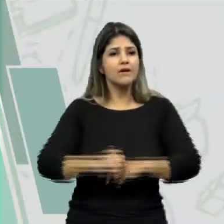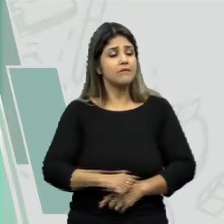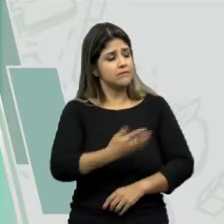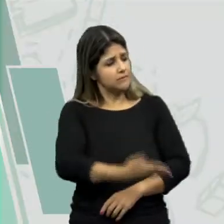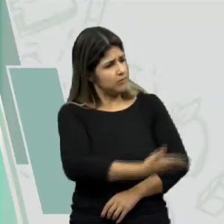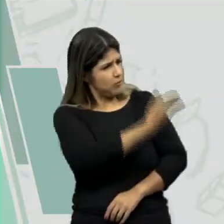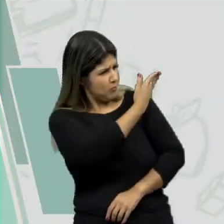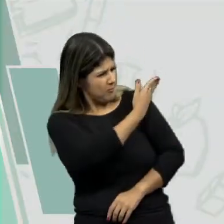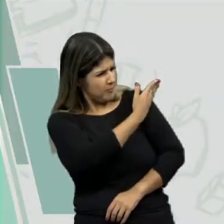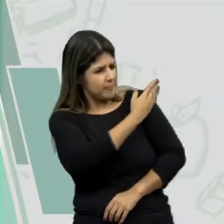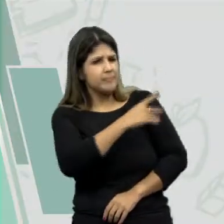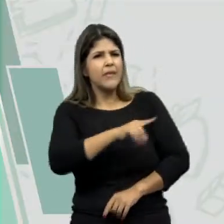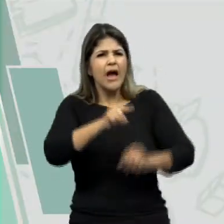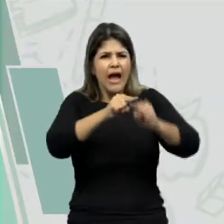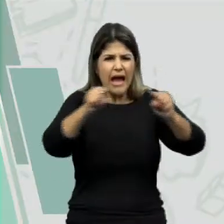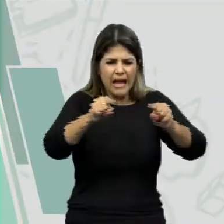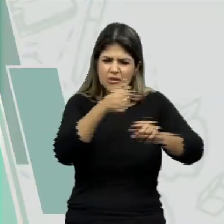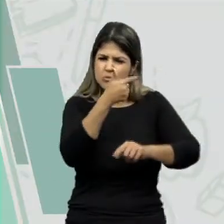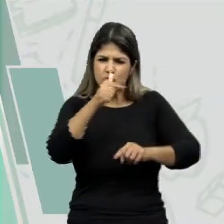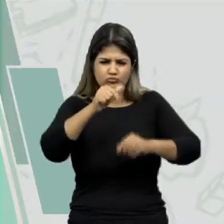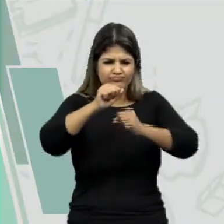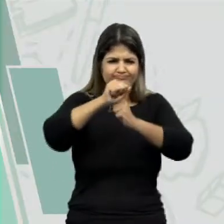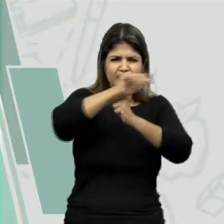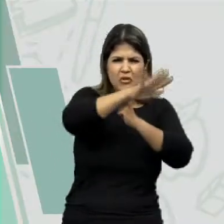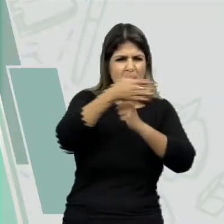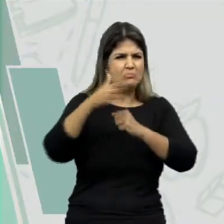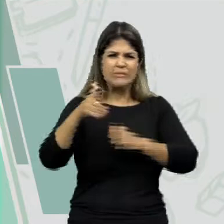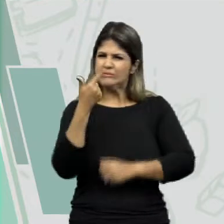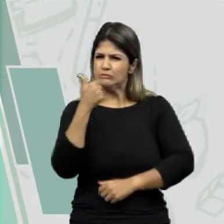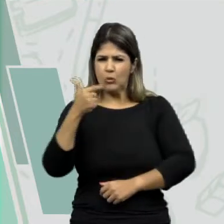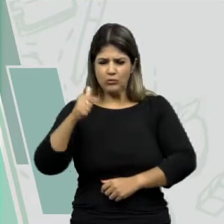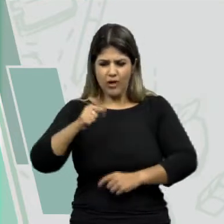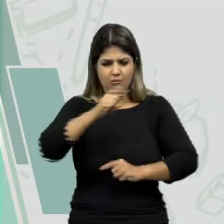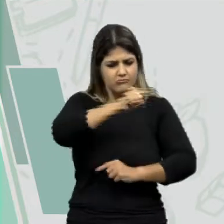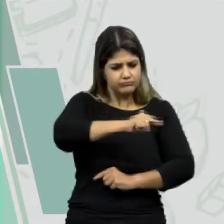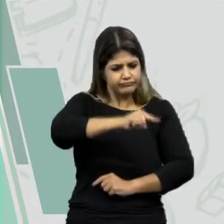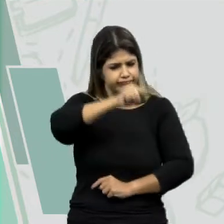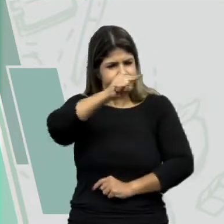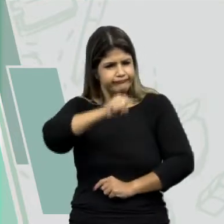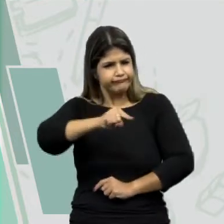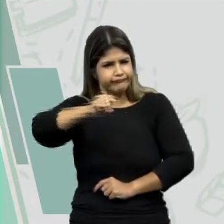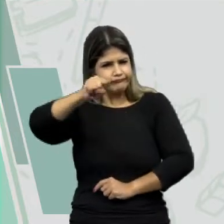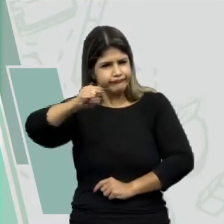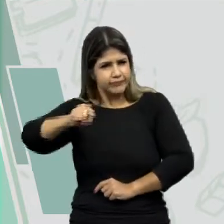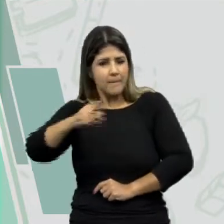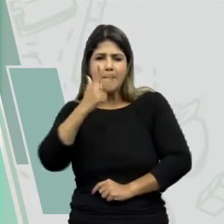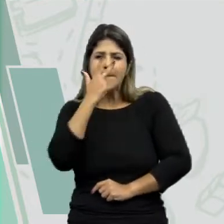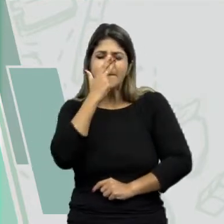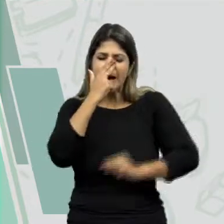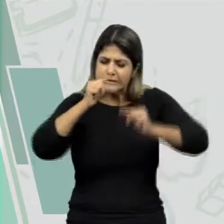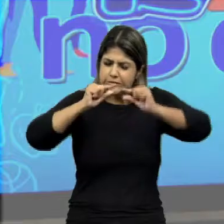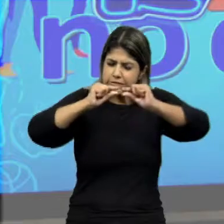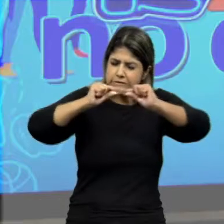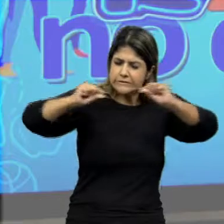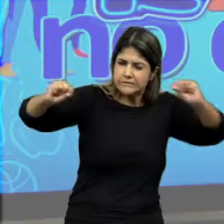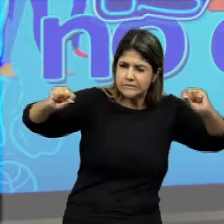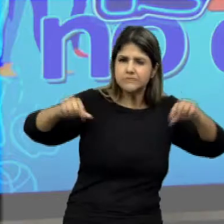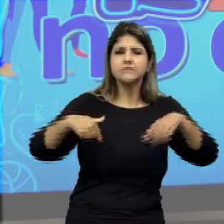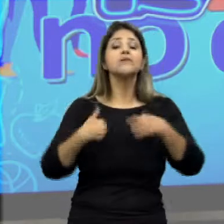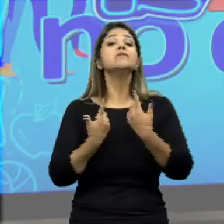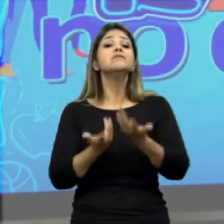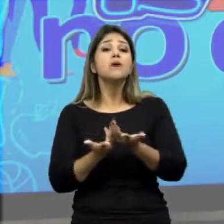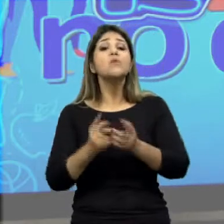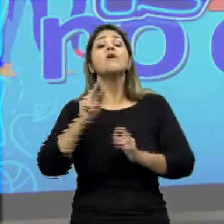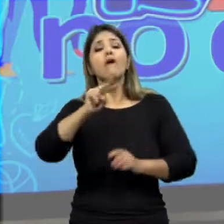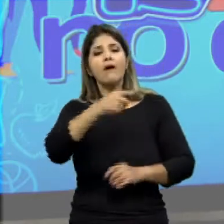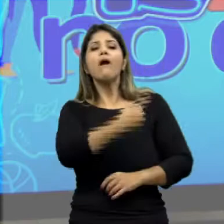vendo que é uma cadeia que é reta, entre aspas, que não tem ramificação, não tem nenhum desmembramento carbônico. É como se fosse uma linha ali reta